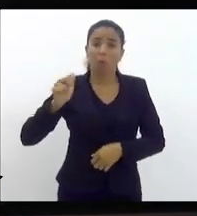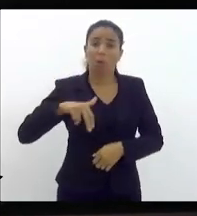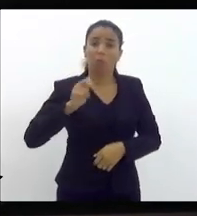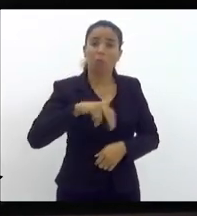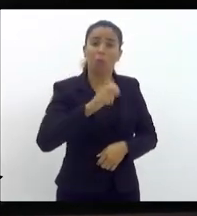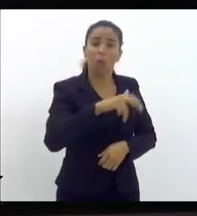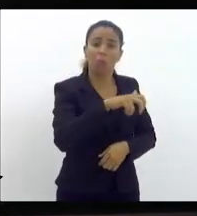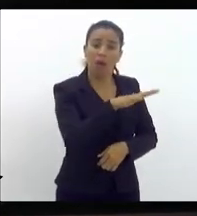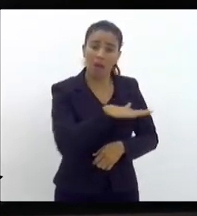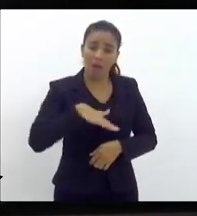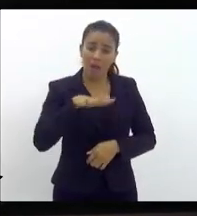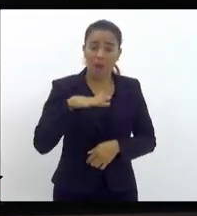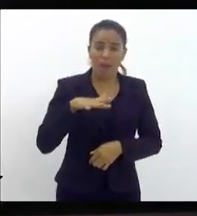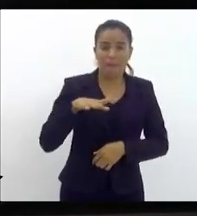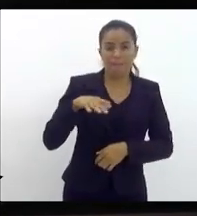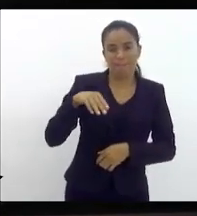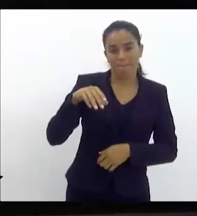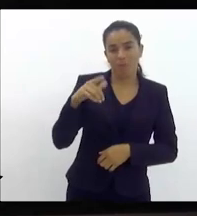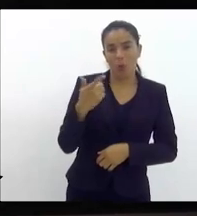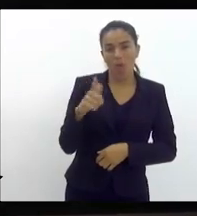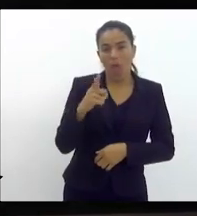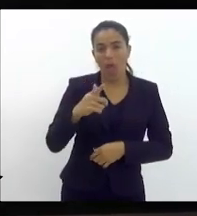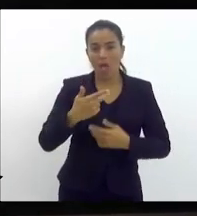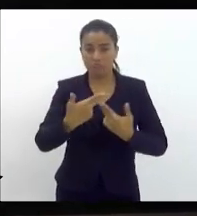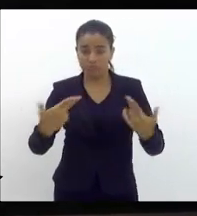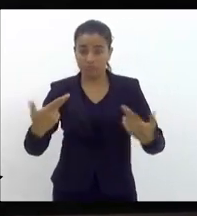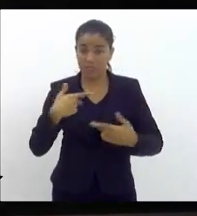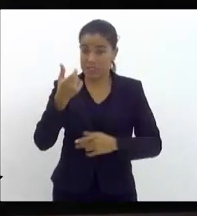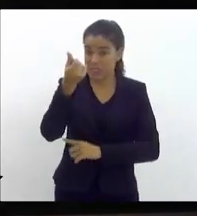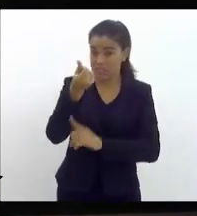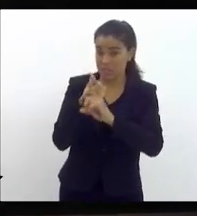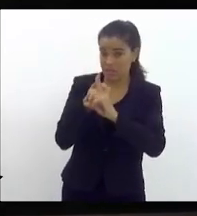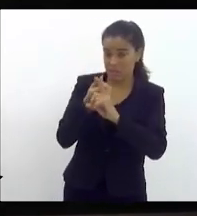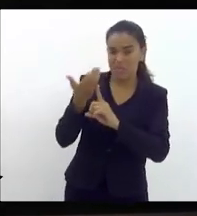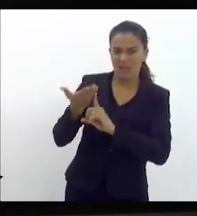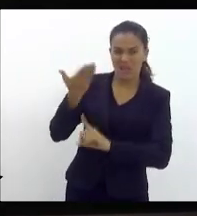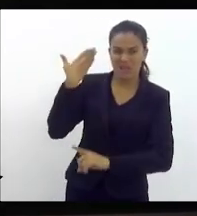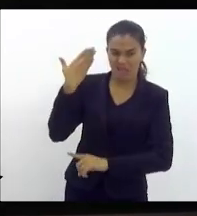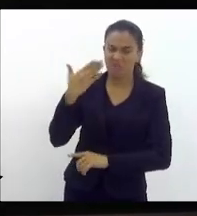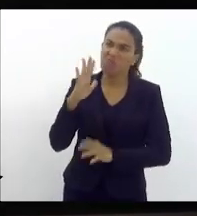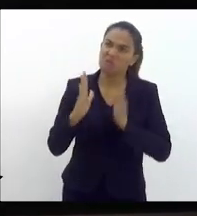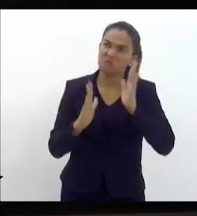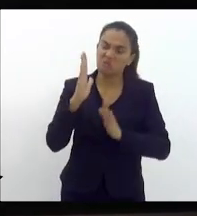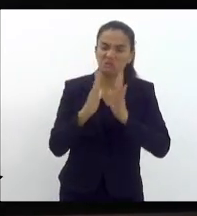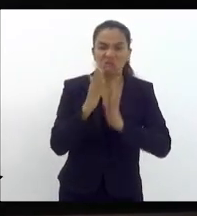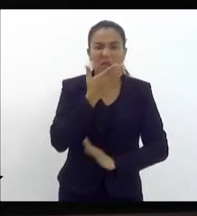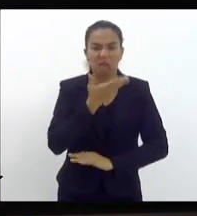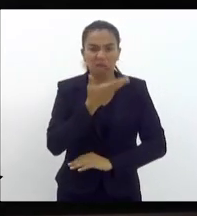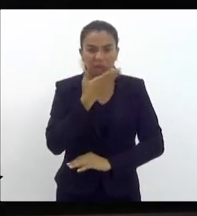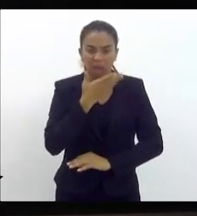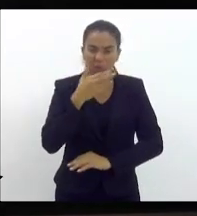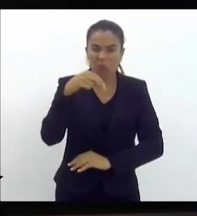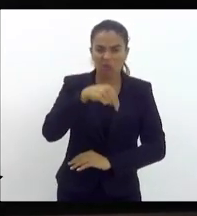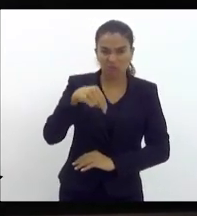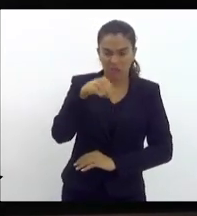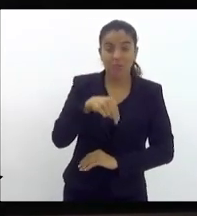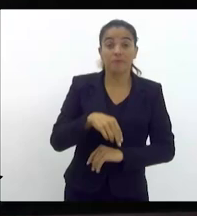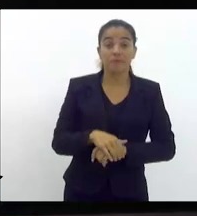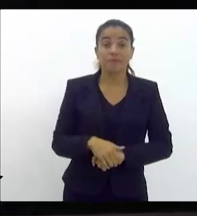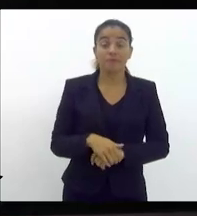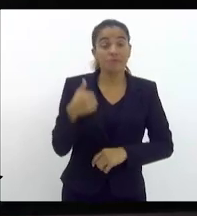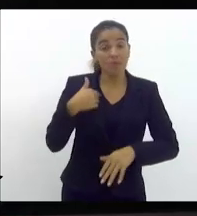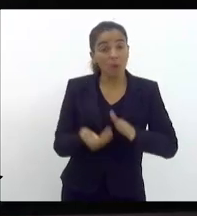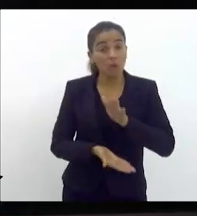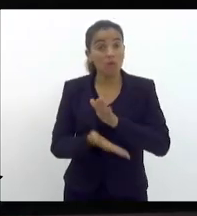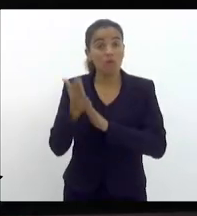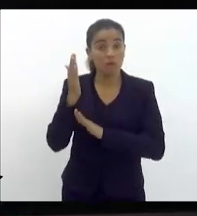-oeste, eu tive oportunidade há seis meses atrás, no final do ano, mais ou menos, foi em novembro, eu